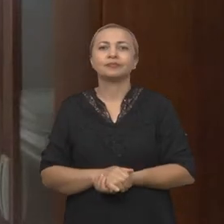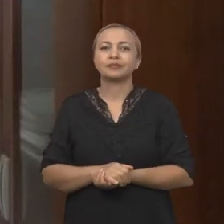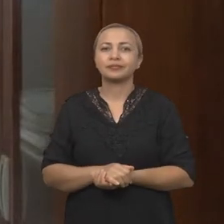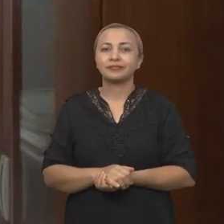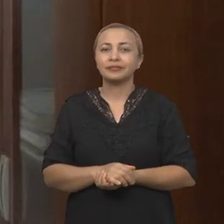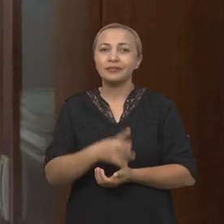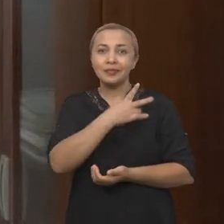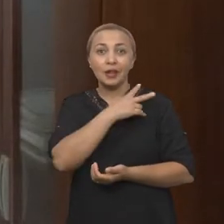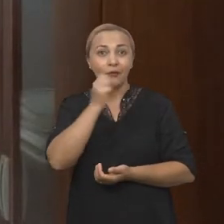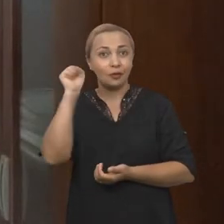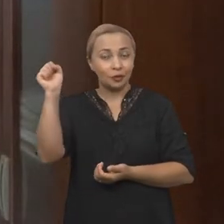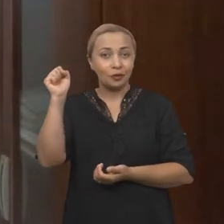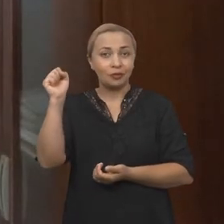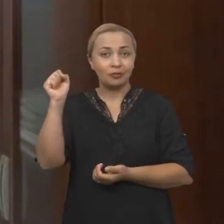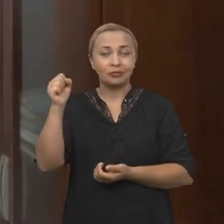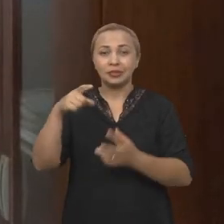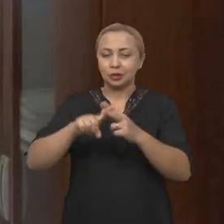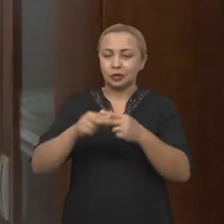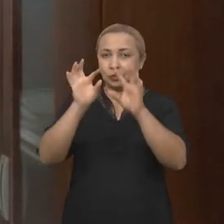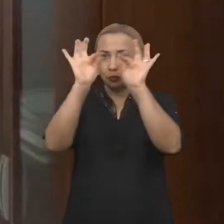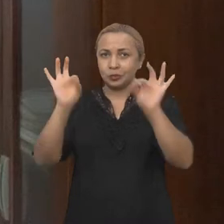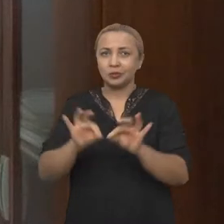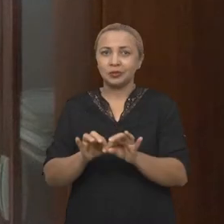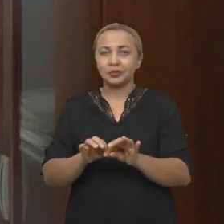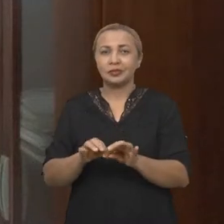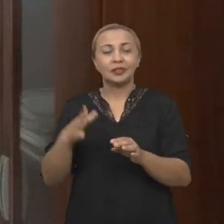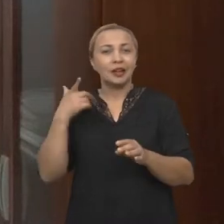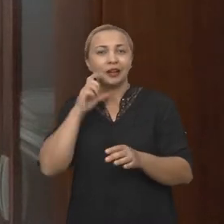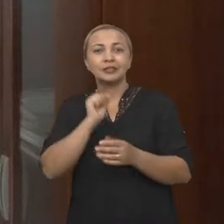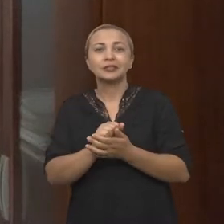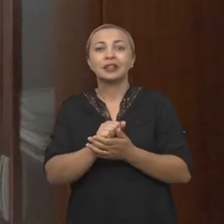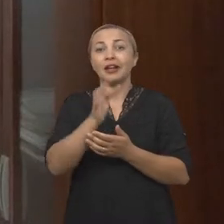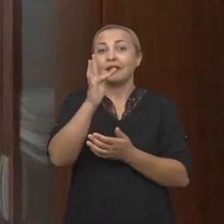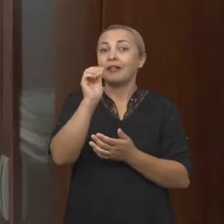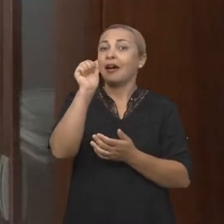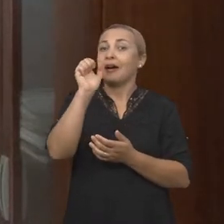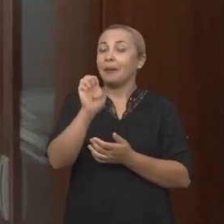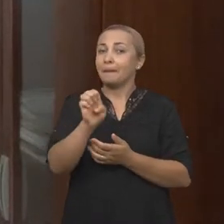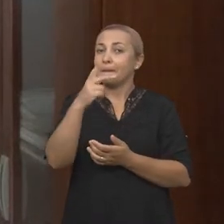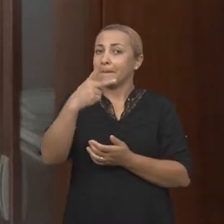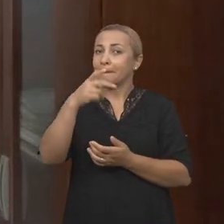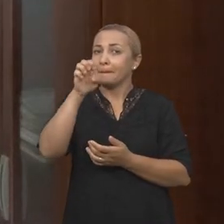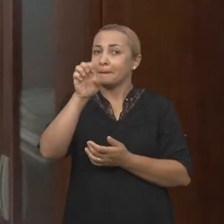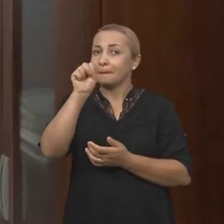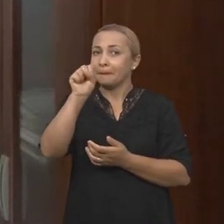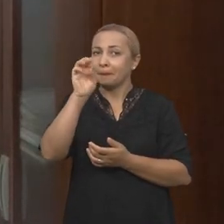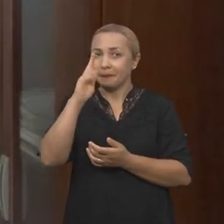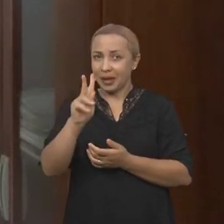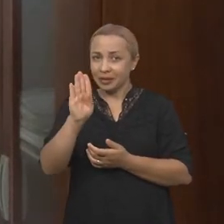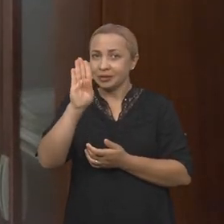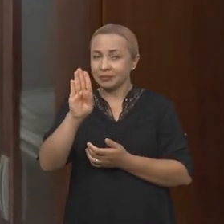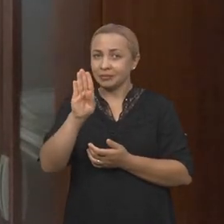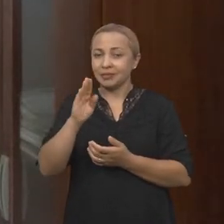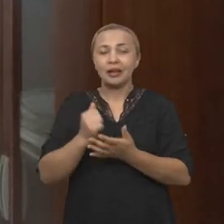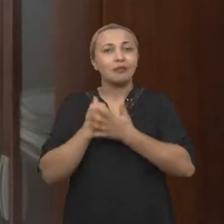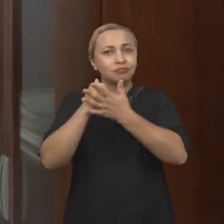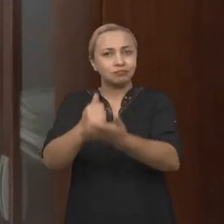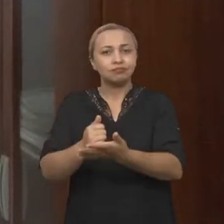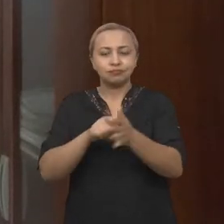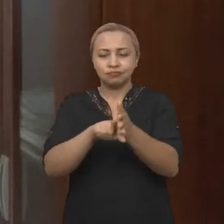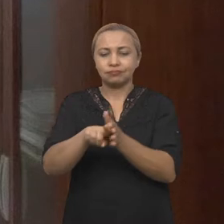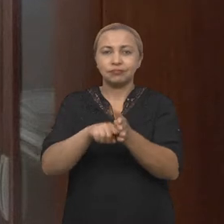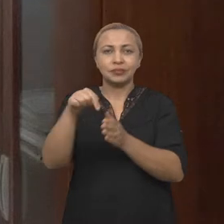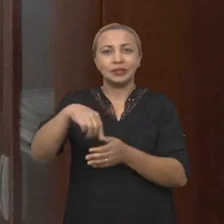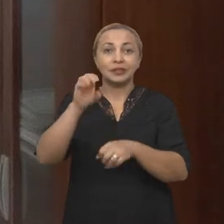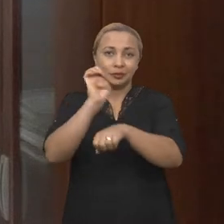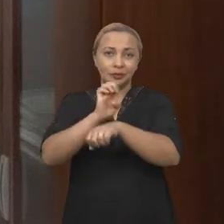A grande vitória desse projeto foi a gente ser contemplado no edital da FAPESB, que é uma empresa que apoia a pesquisa aqui no estado da Bahia.